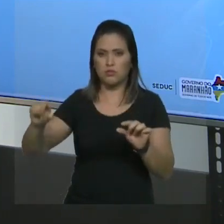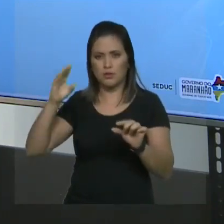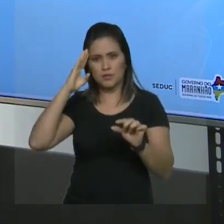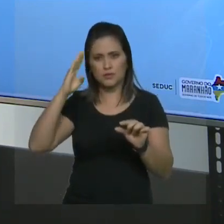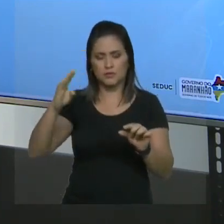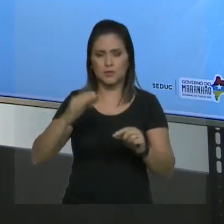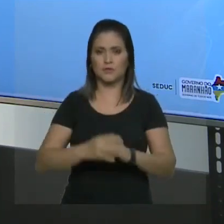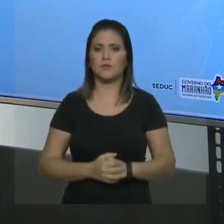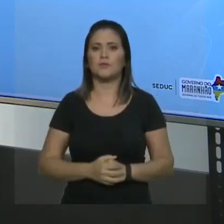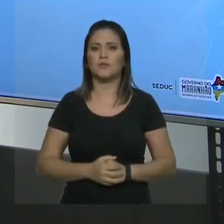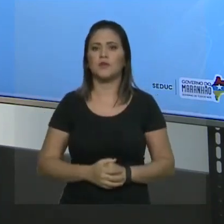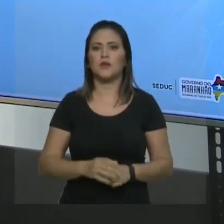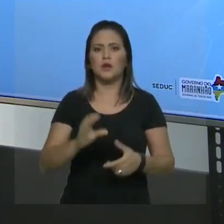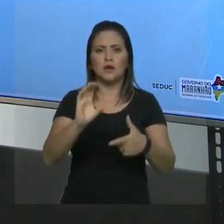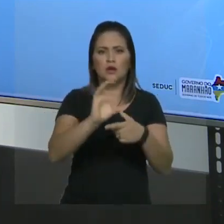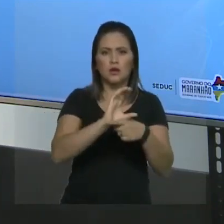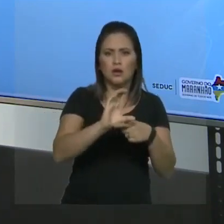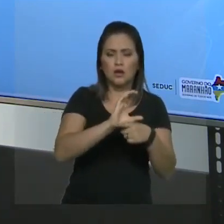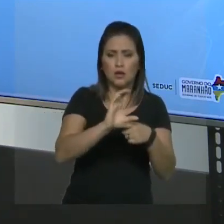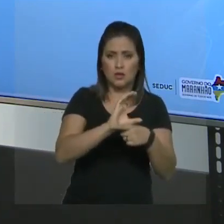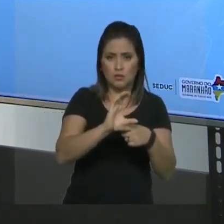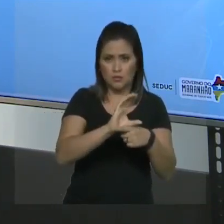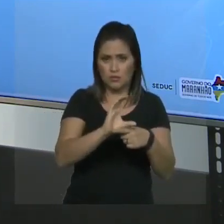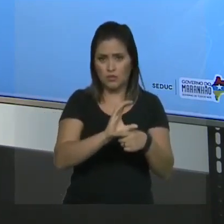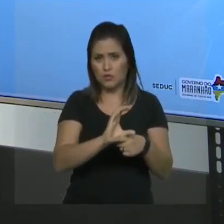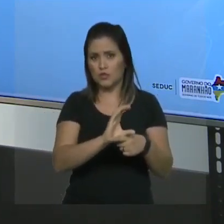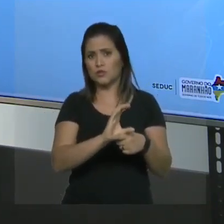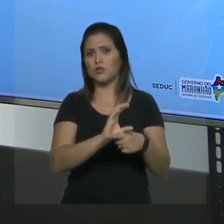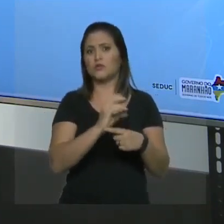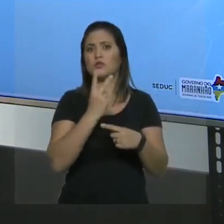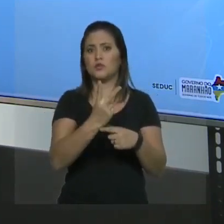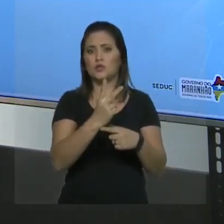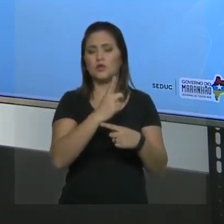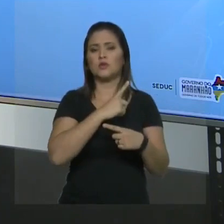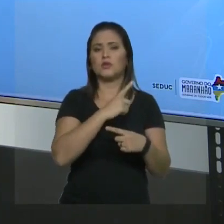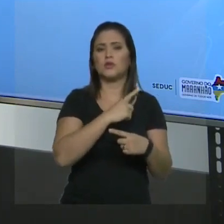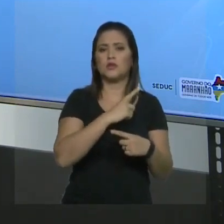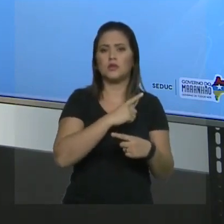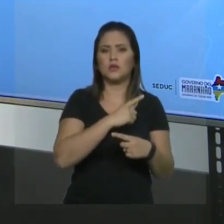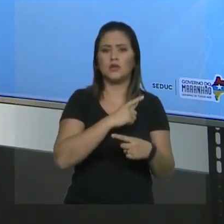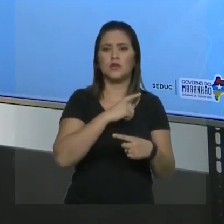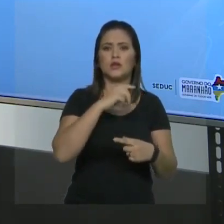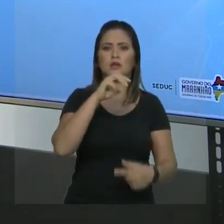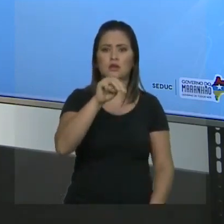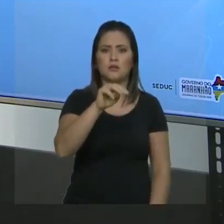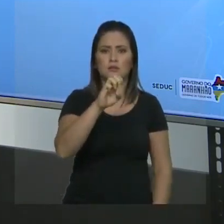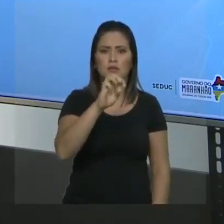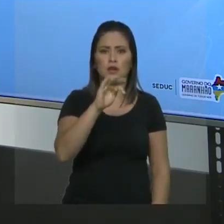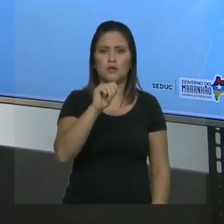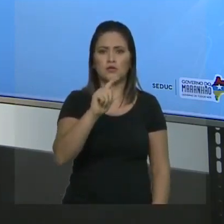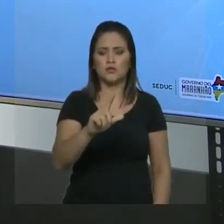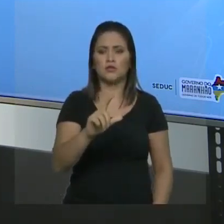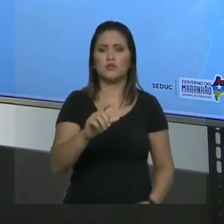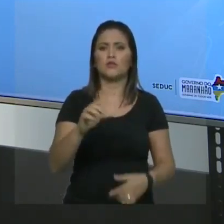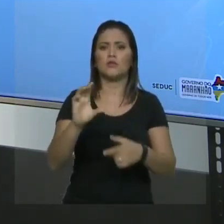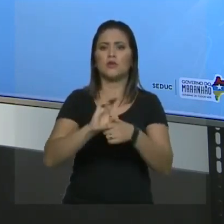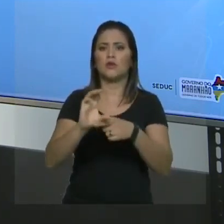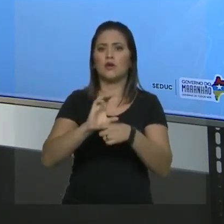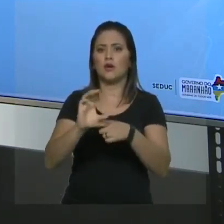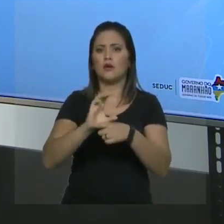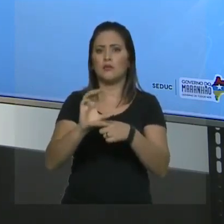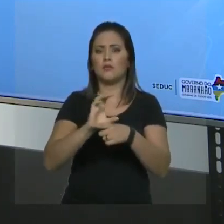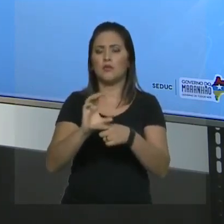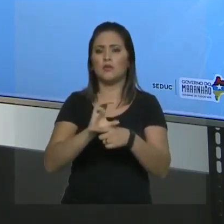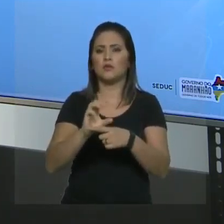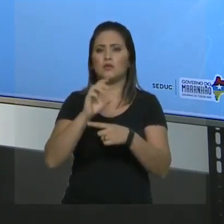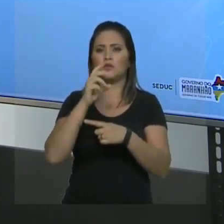carbono 3 e 5 eu tenho dois radicais metil. Quando os radicais são iguais, eu posso simplificar. Em vez de colocar 3 metil,